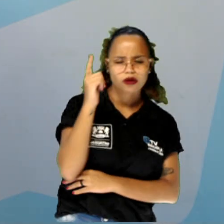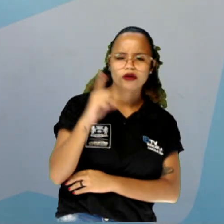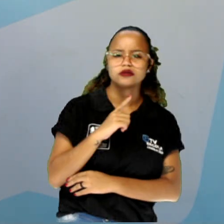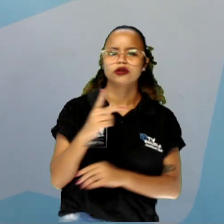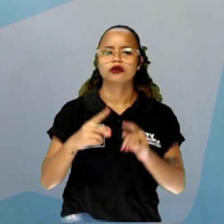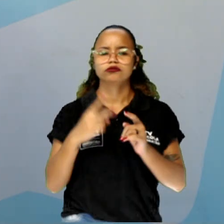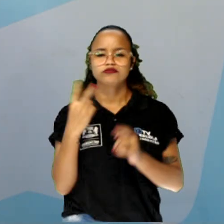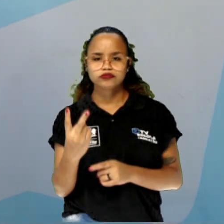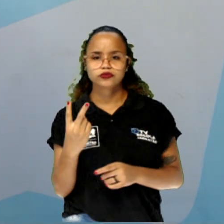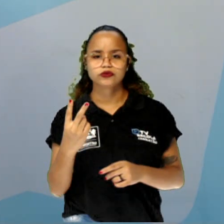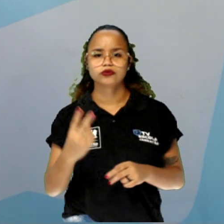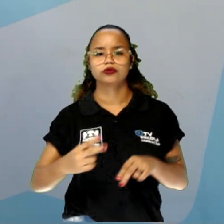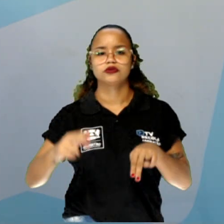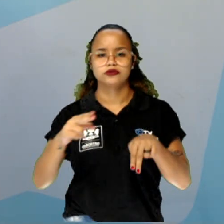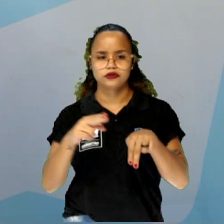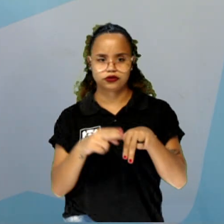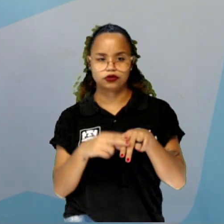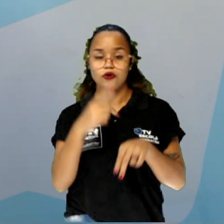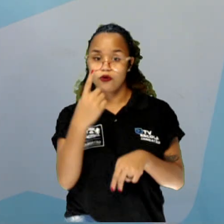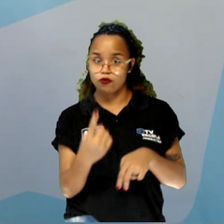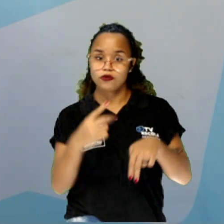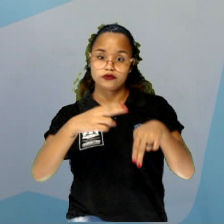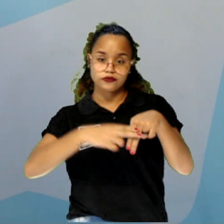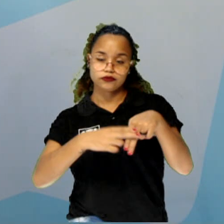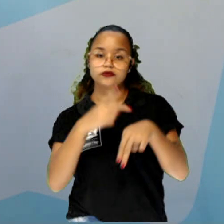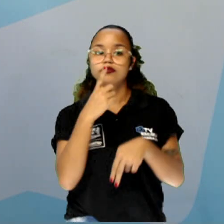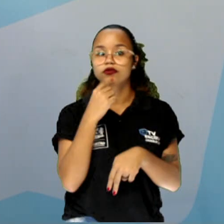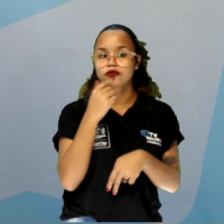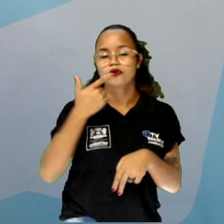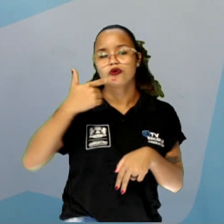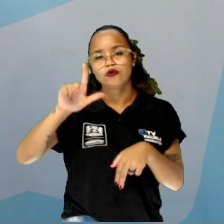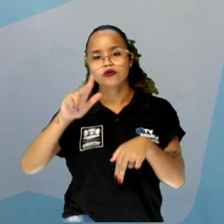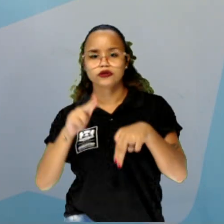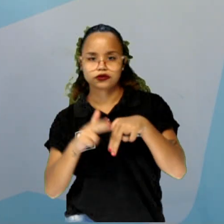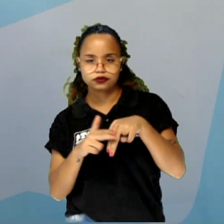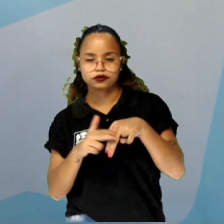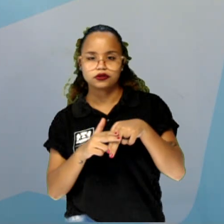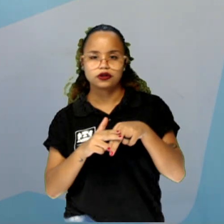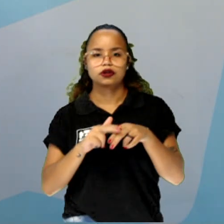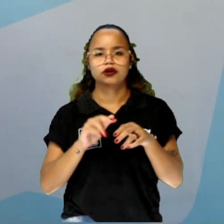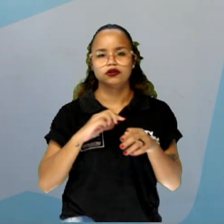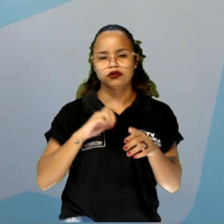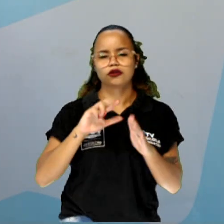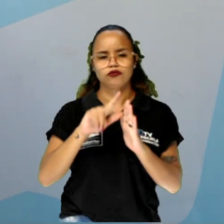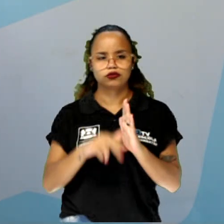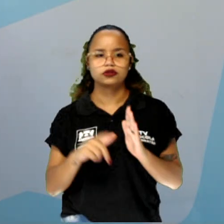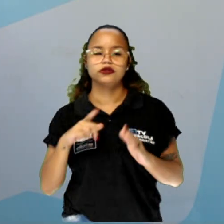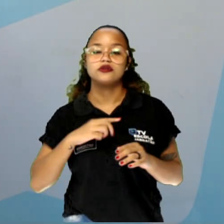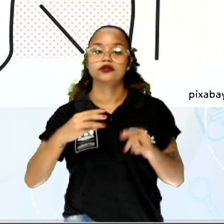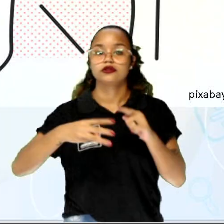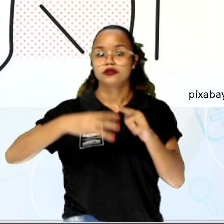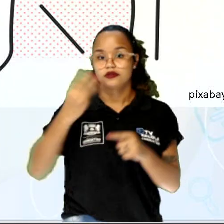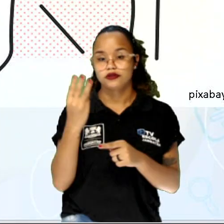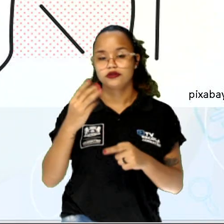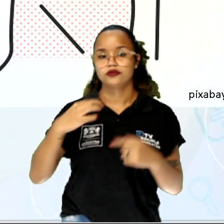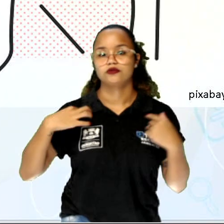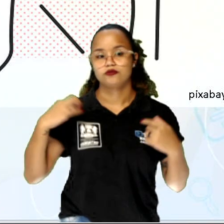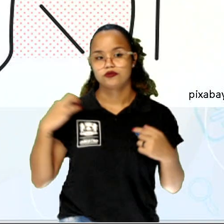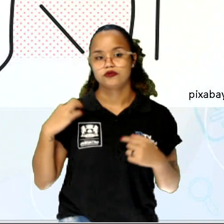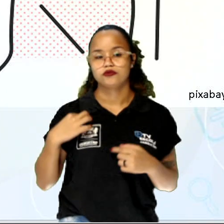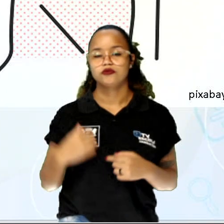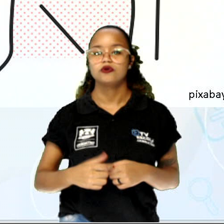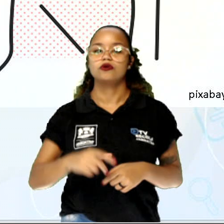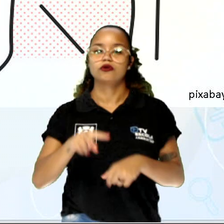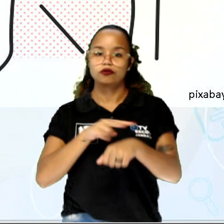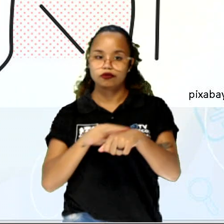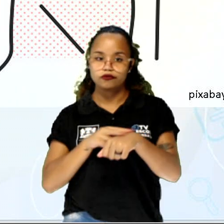saias, uma saia vermelha, a outra saia estampada e tinha três blusas, uma verde, uma branca e